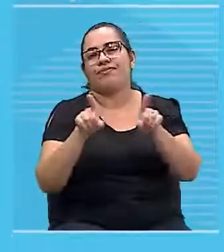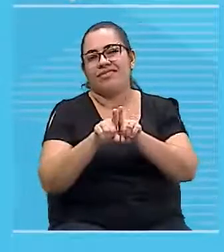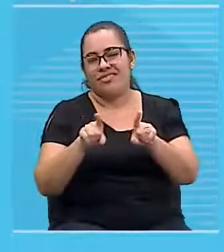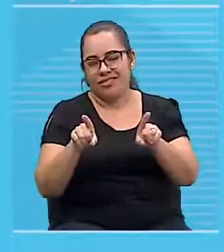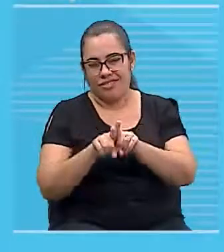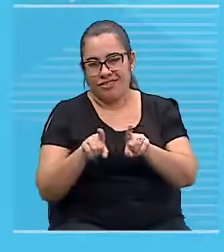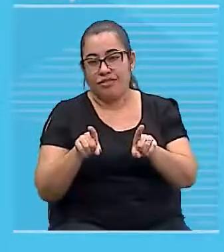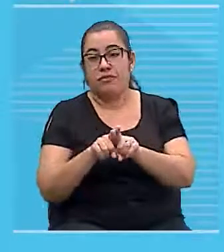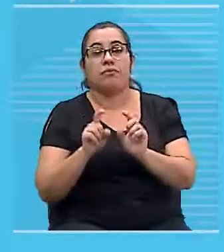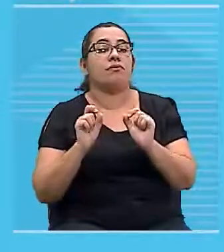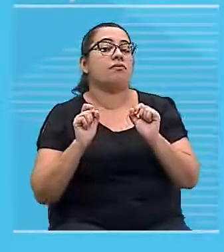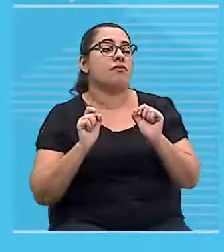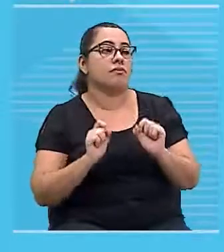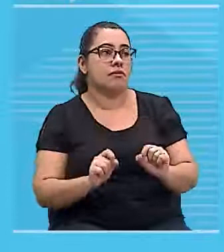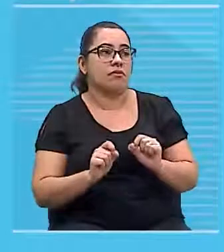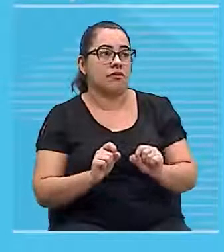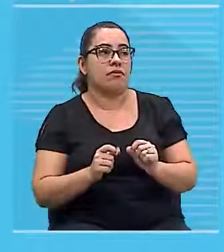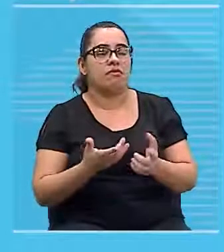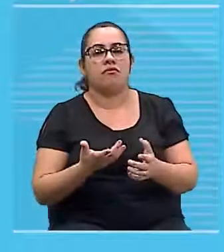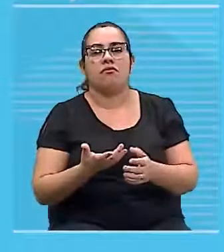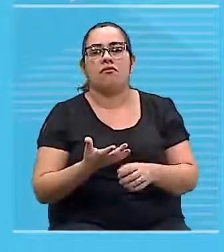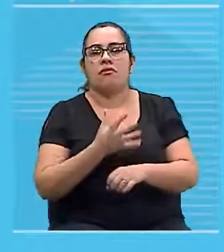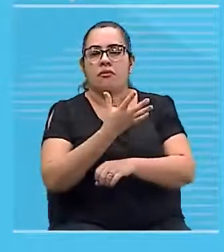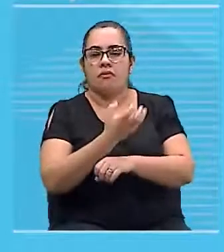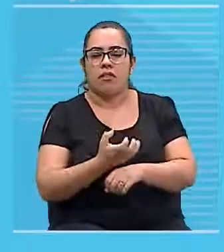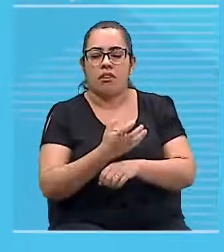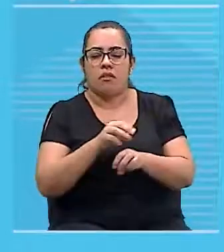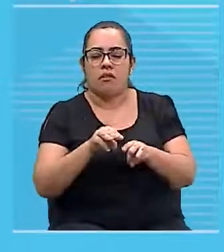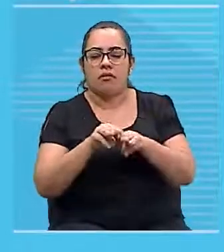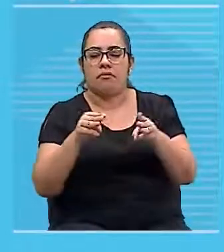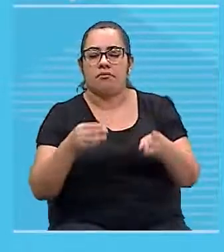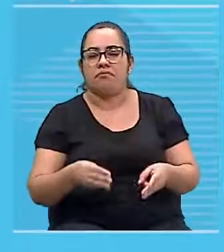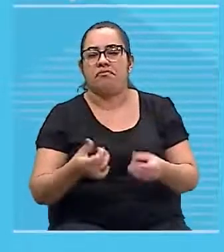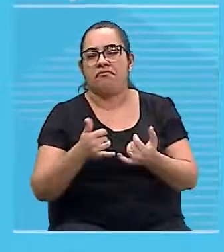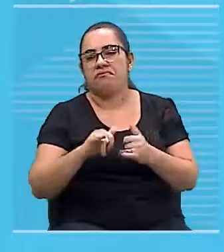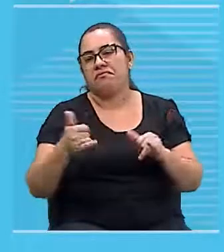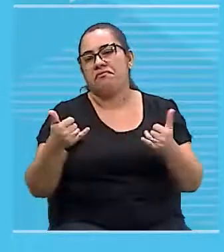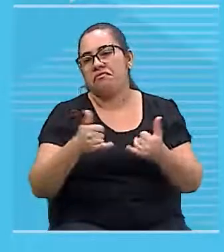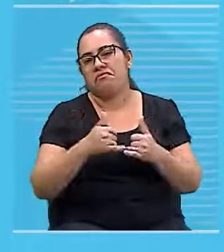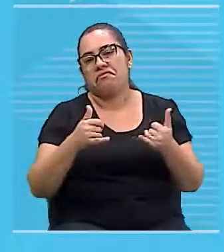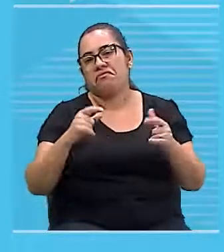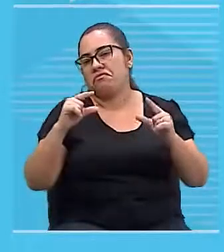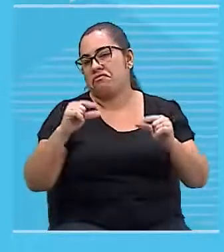será a atração que o campo vai produzir, porque ele é mais fraquinho.